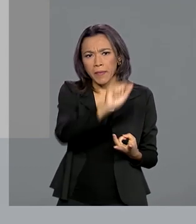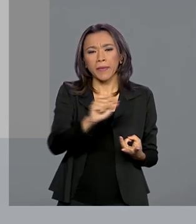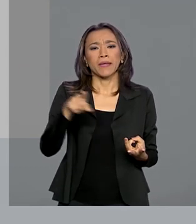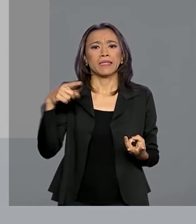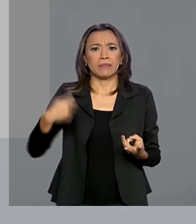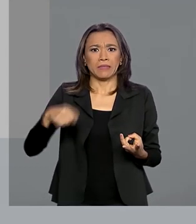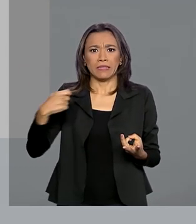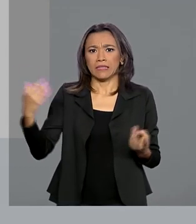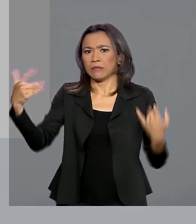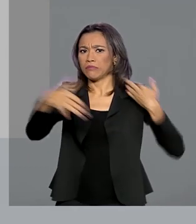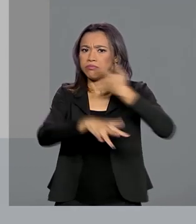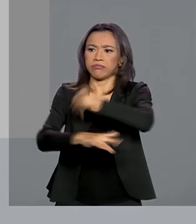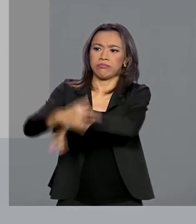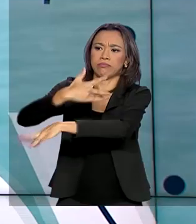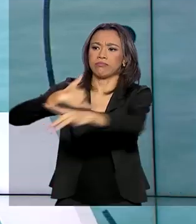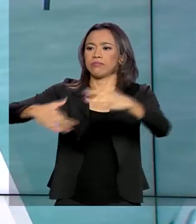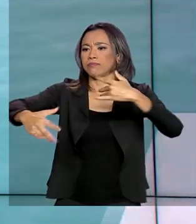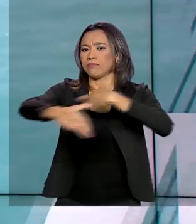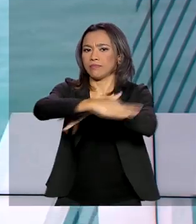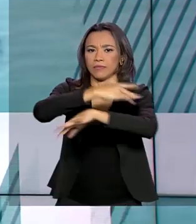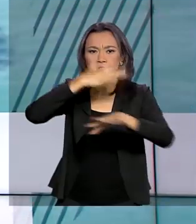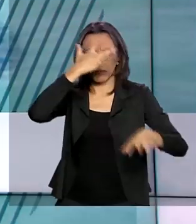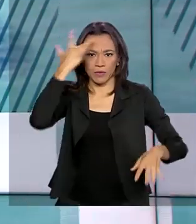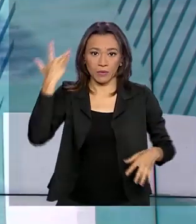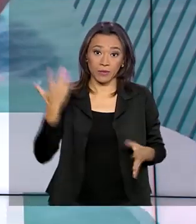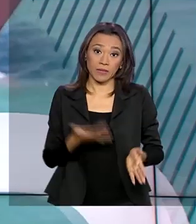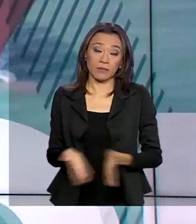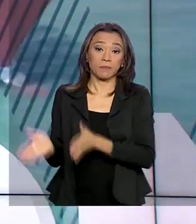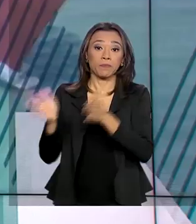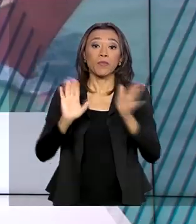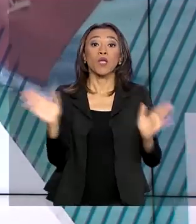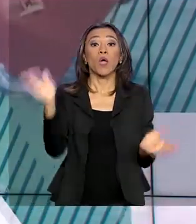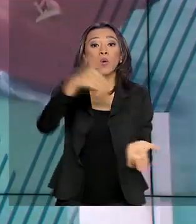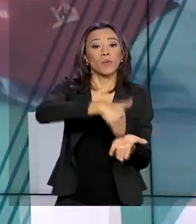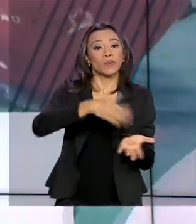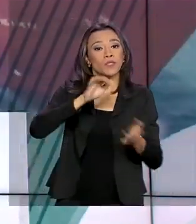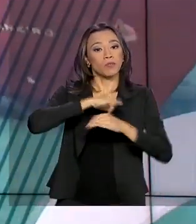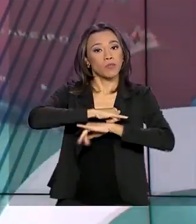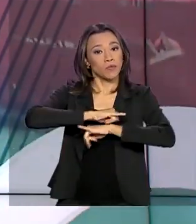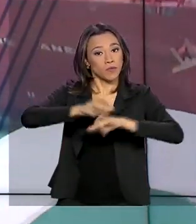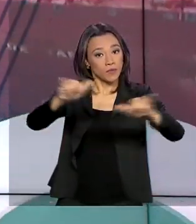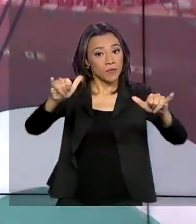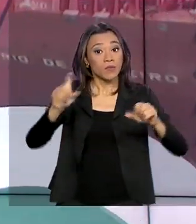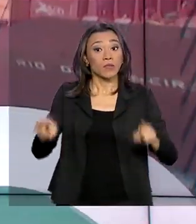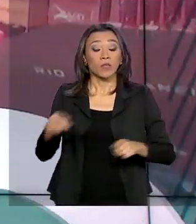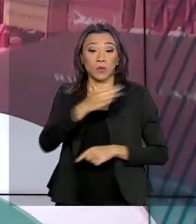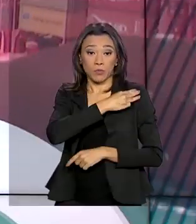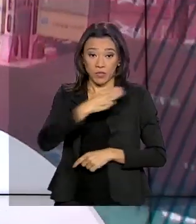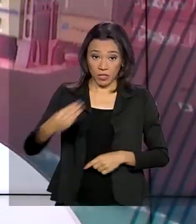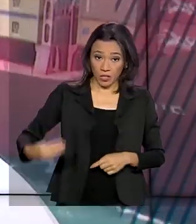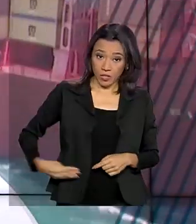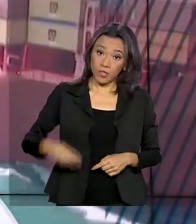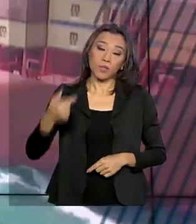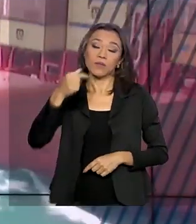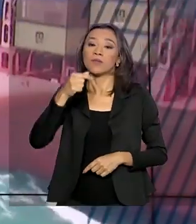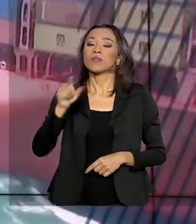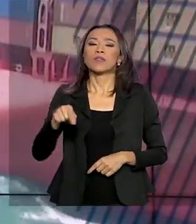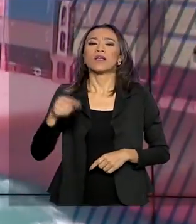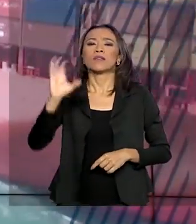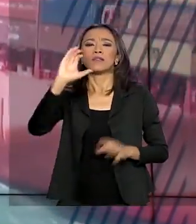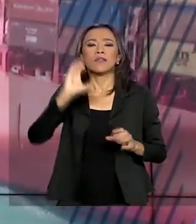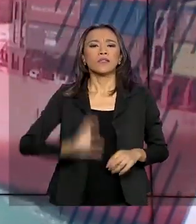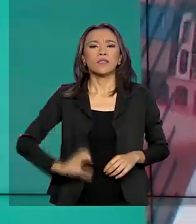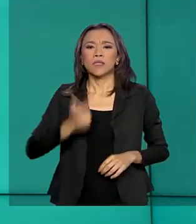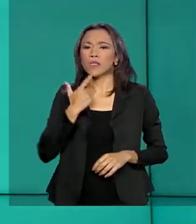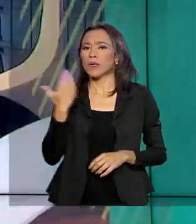tendo uma grande circulação de pessoas. E uma última informação, o ministro da Cidadania, Onyx Lorenzoni, informou agora há pouco